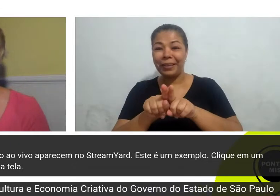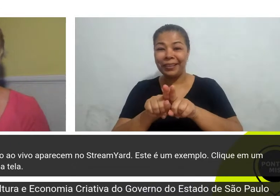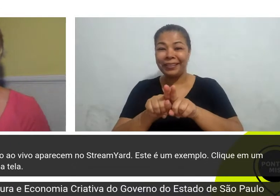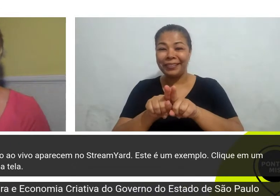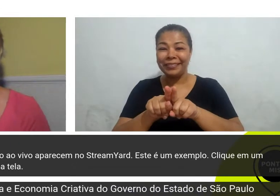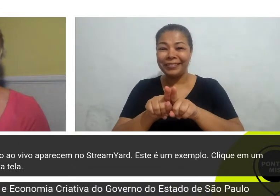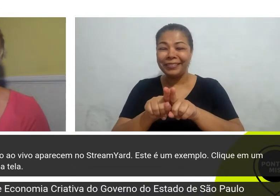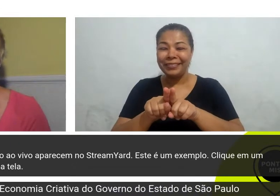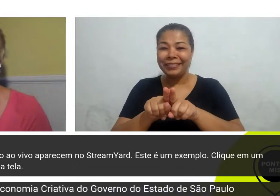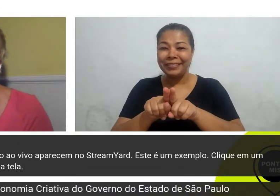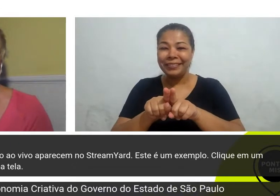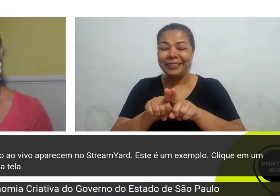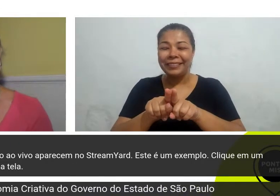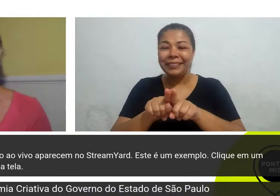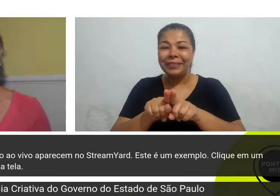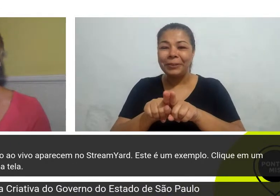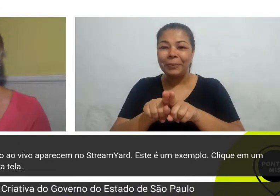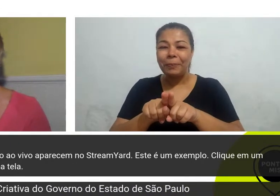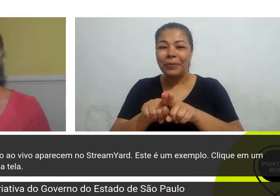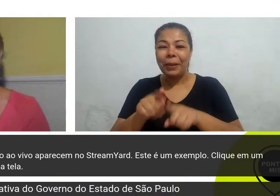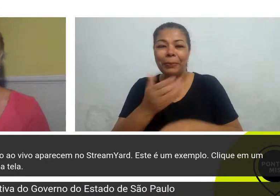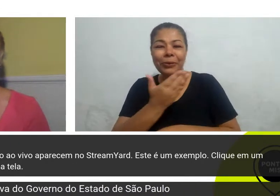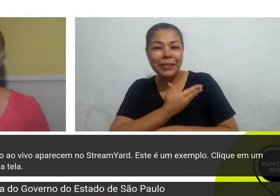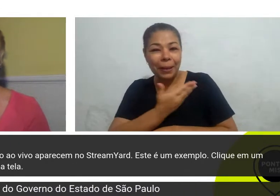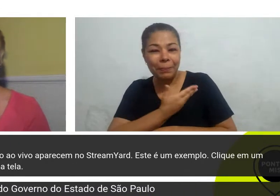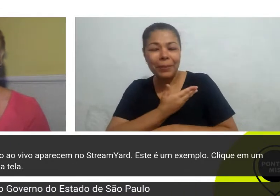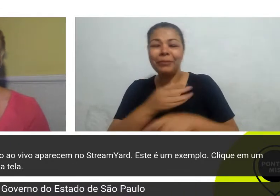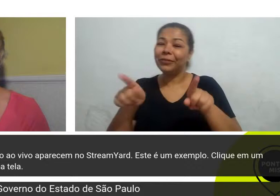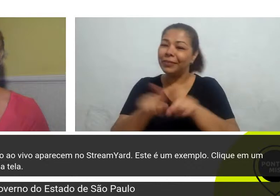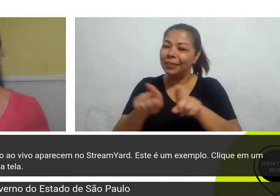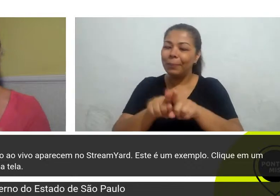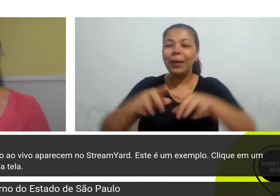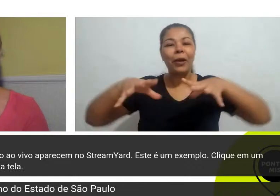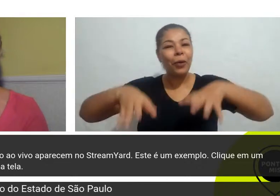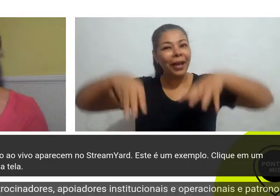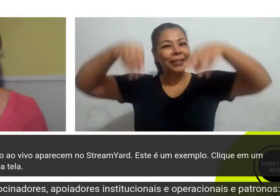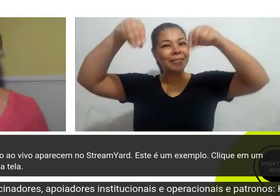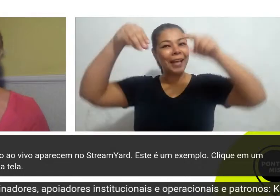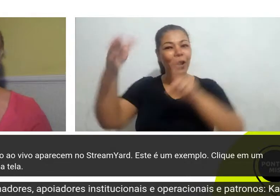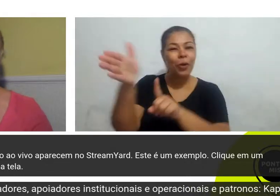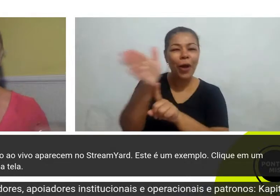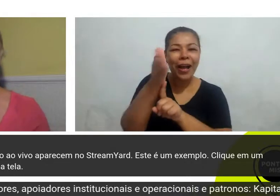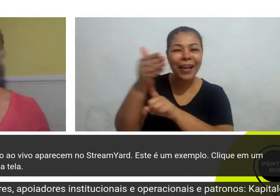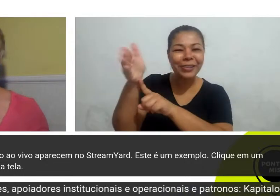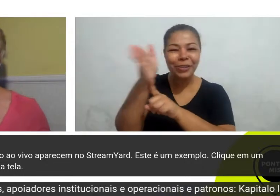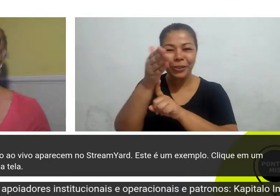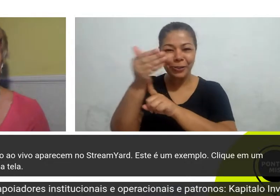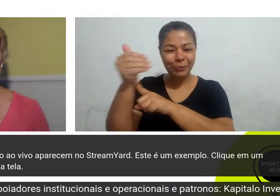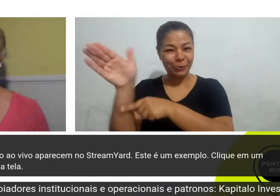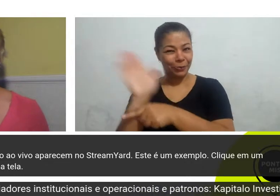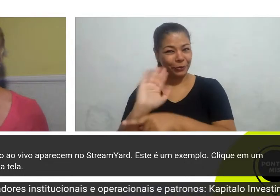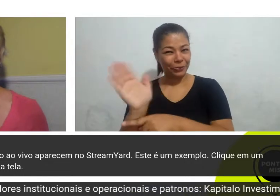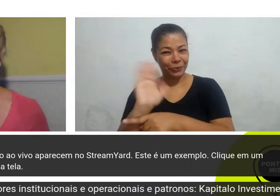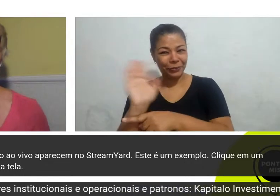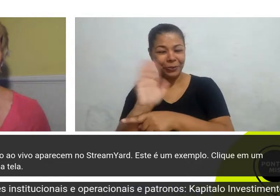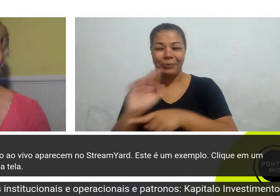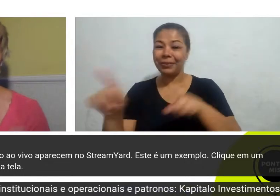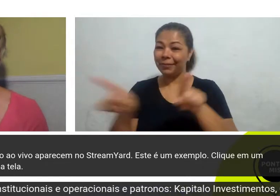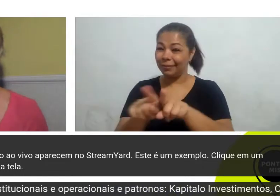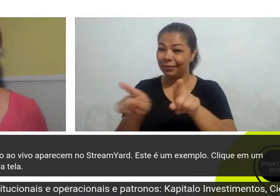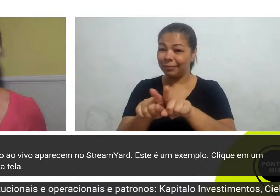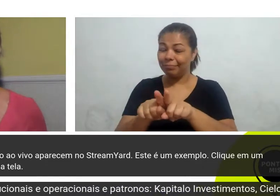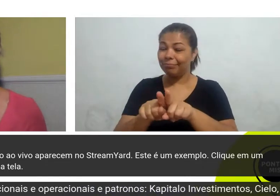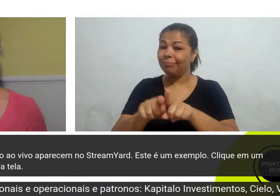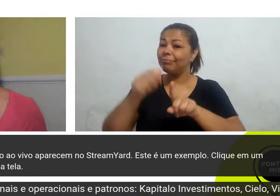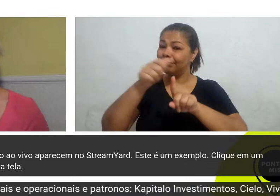nós estamos exibindo o Castelo Rá-Tim-Bum o filme e aproveitando, claro, este mês comemorativo